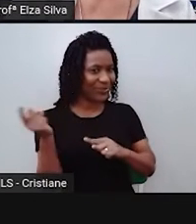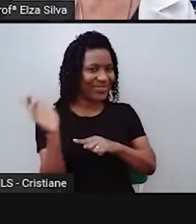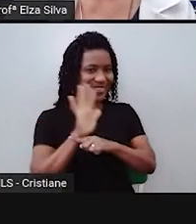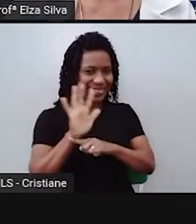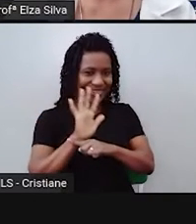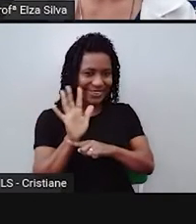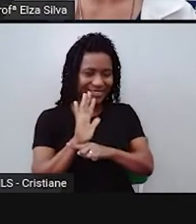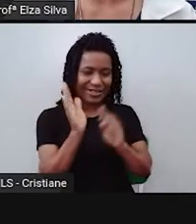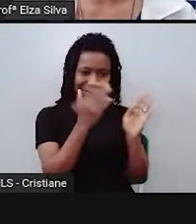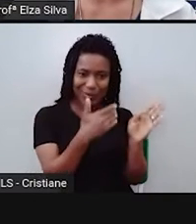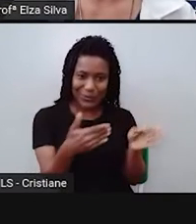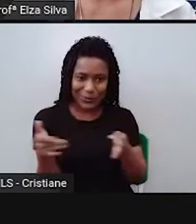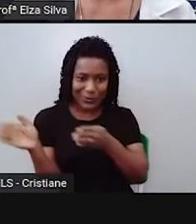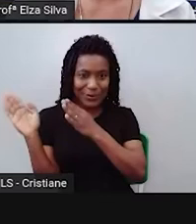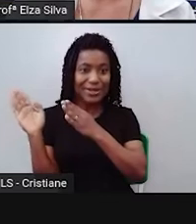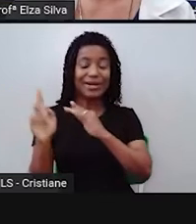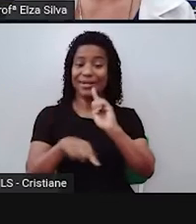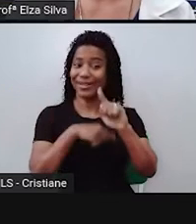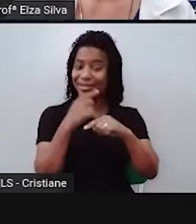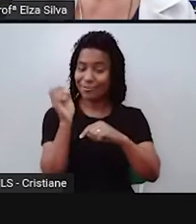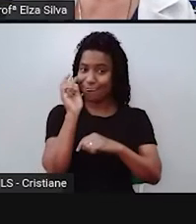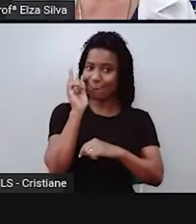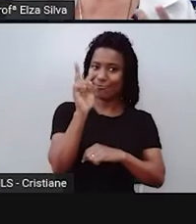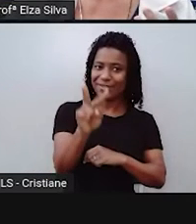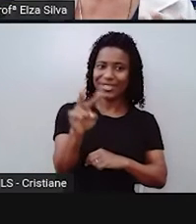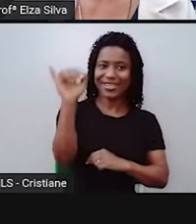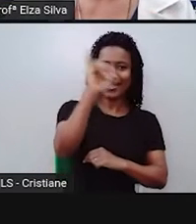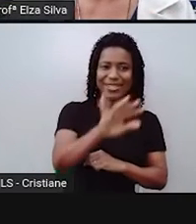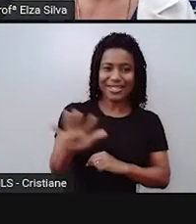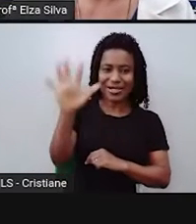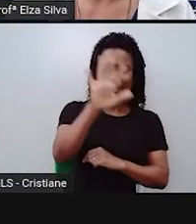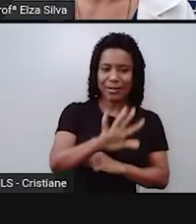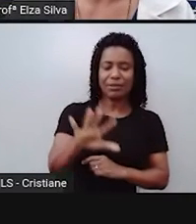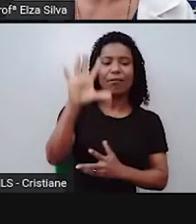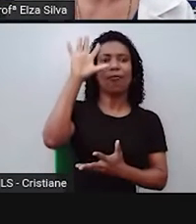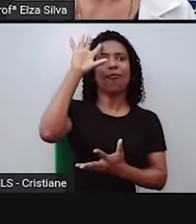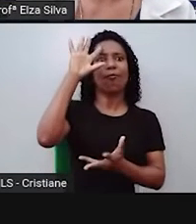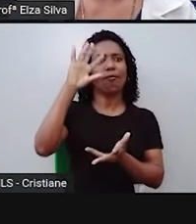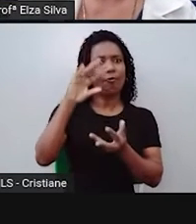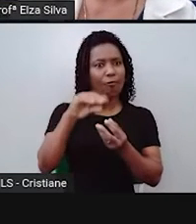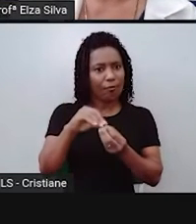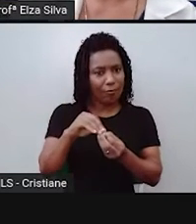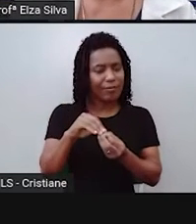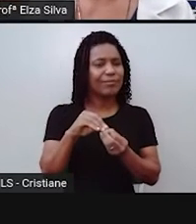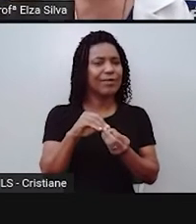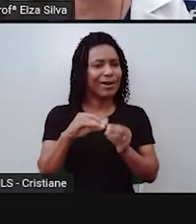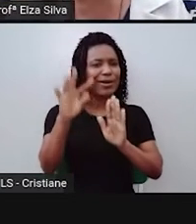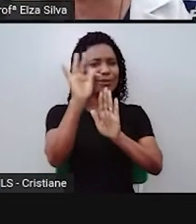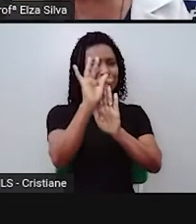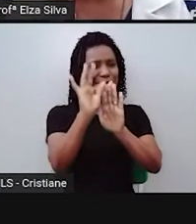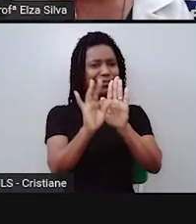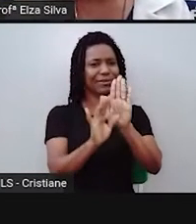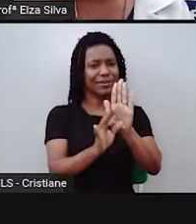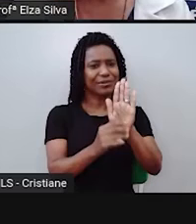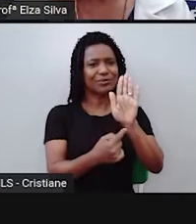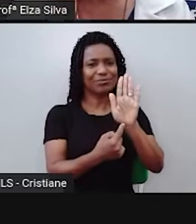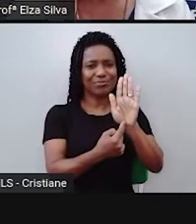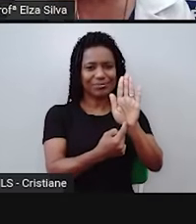fazer a leitura das imagens, tentar entender os textos em inglês, tanto